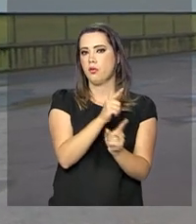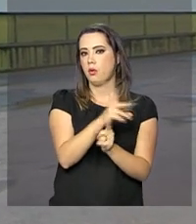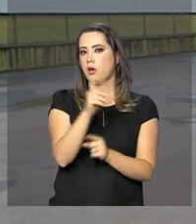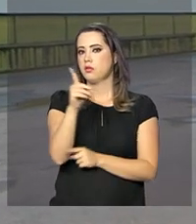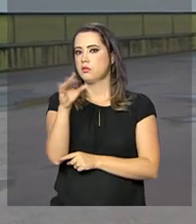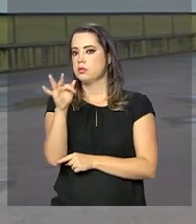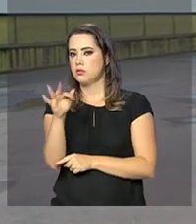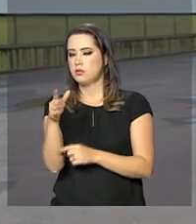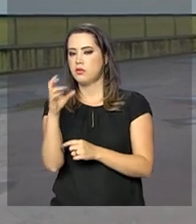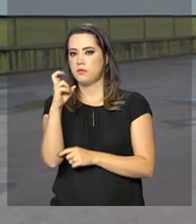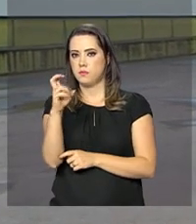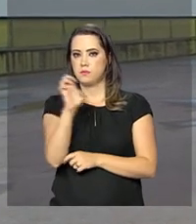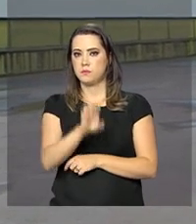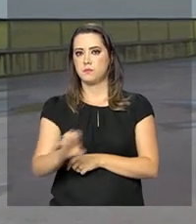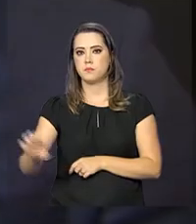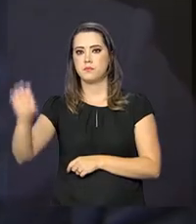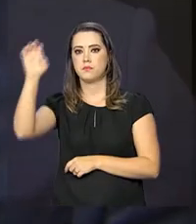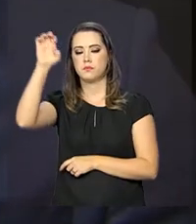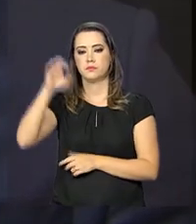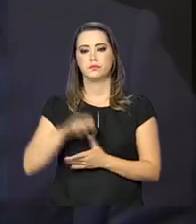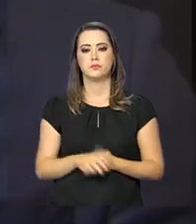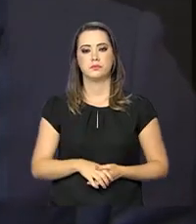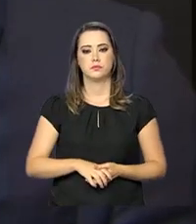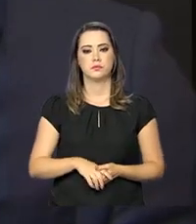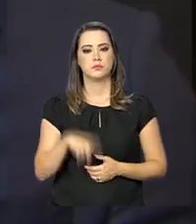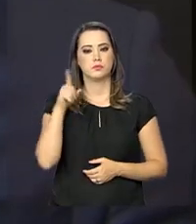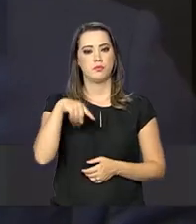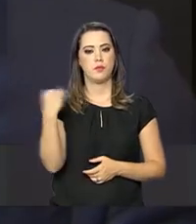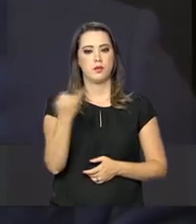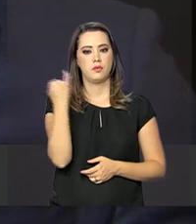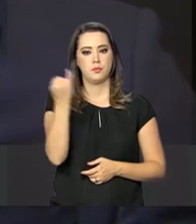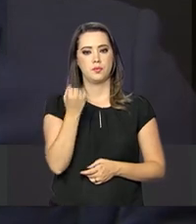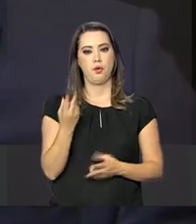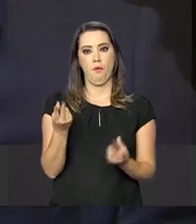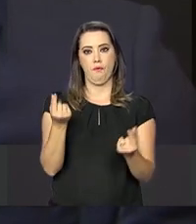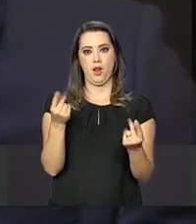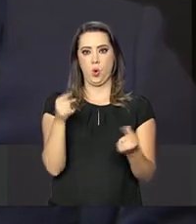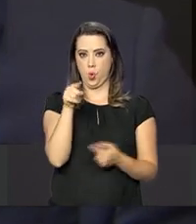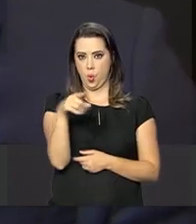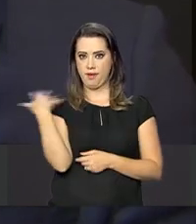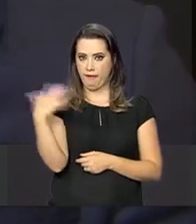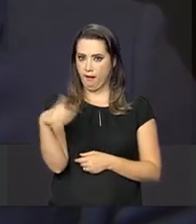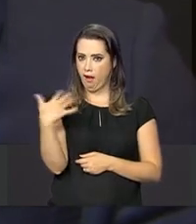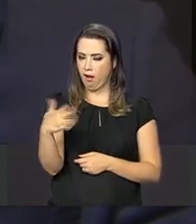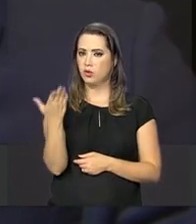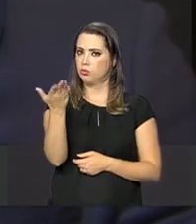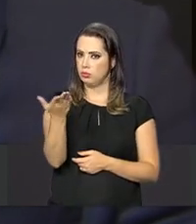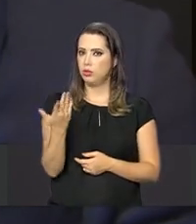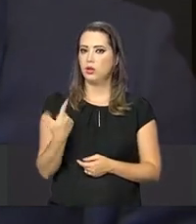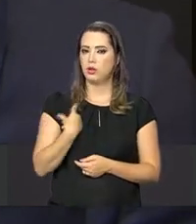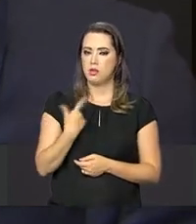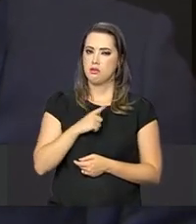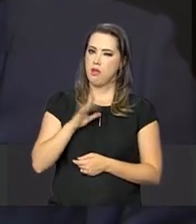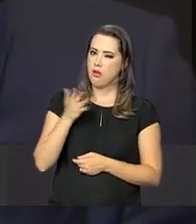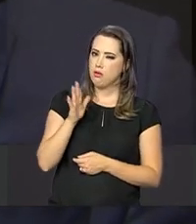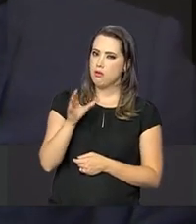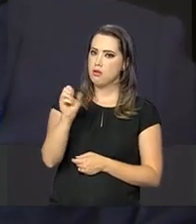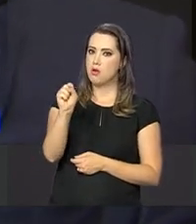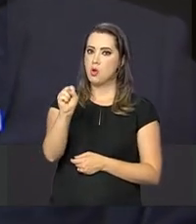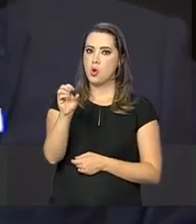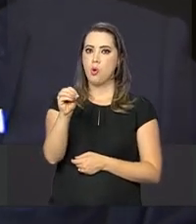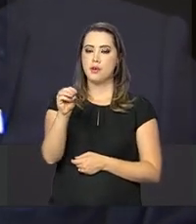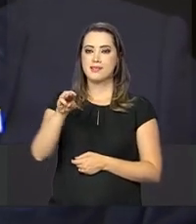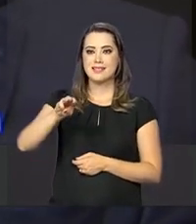Federal e em 5 estados. É importante porque o produto tem um alto valor agregado. Então, atualmente, nós temos em torno de 800